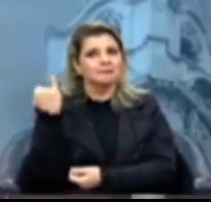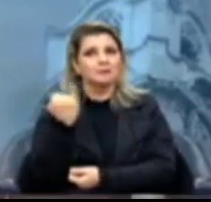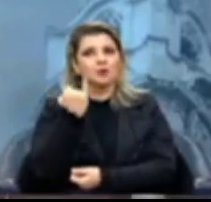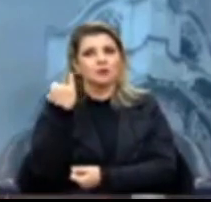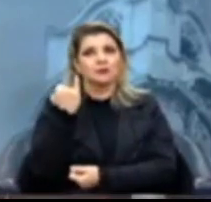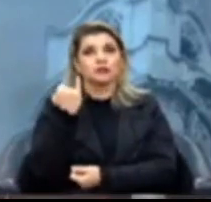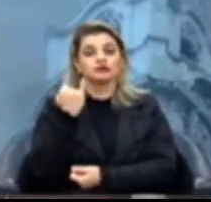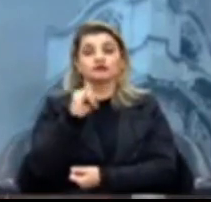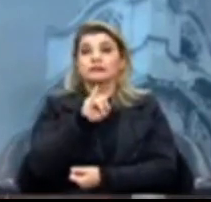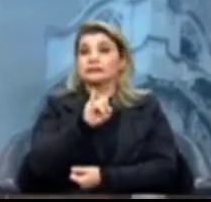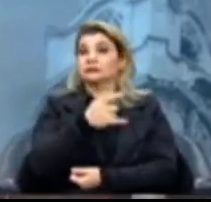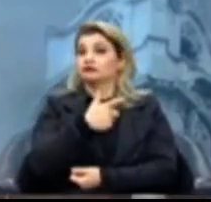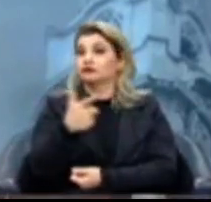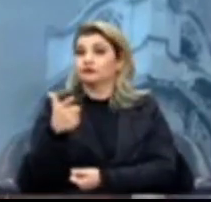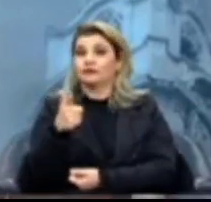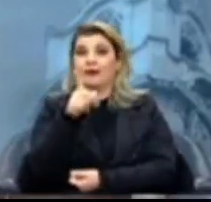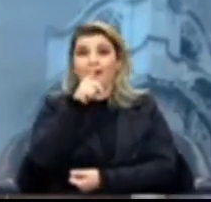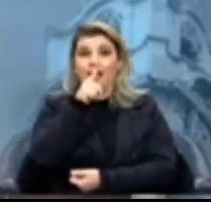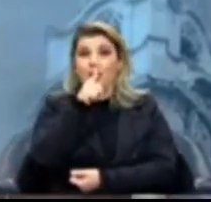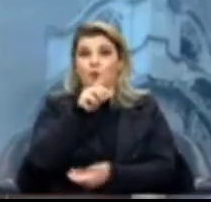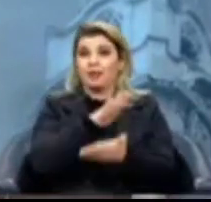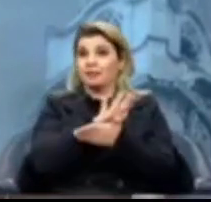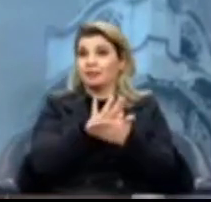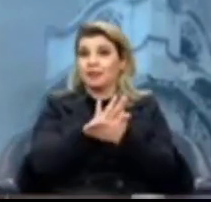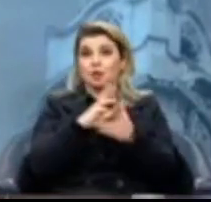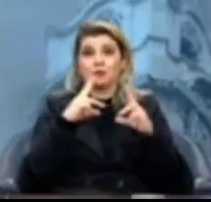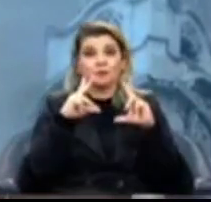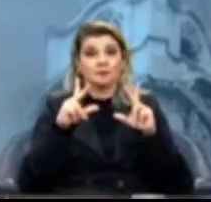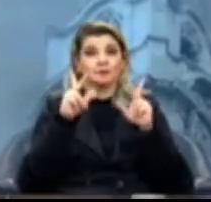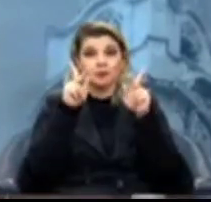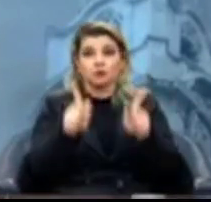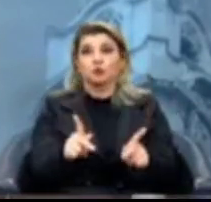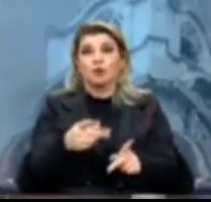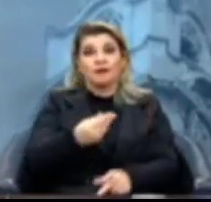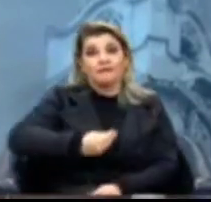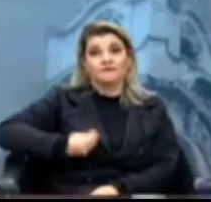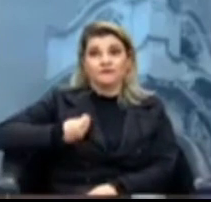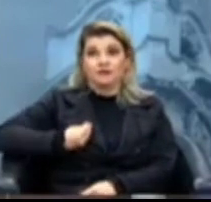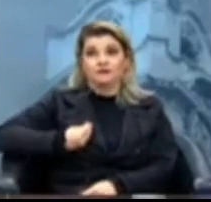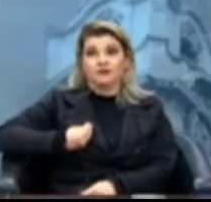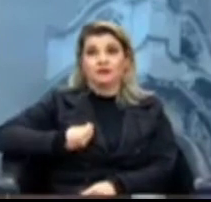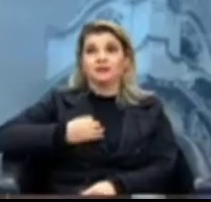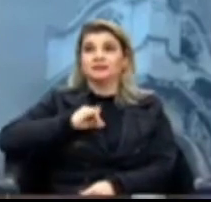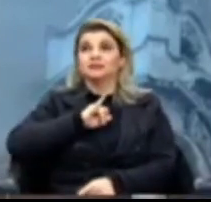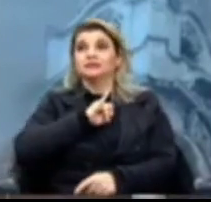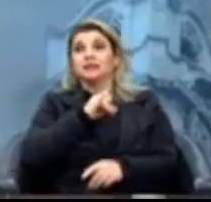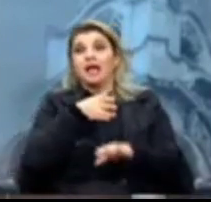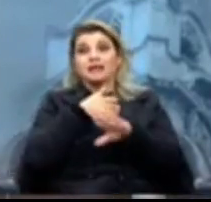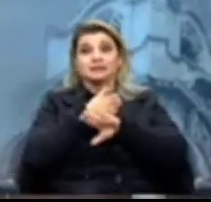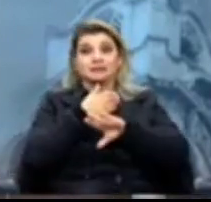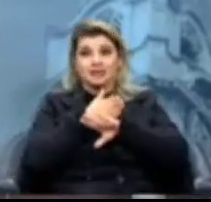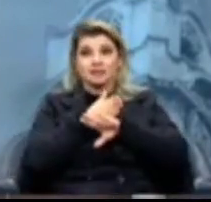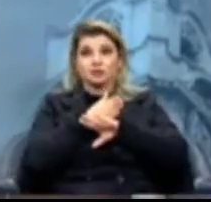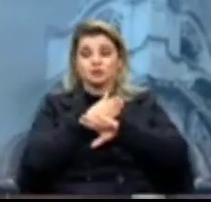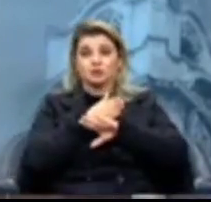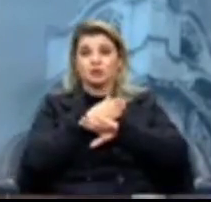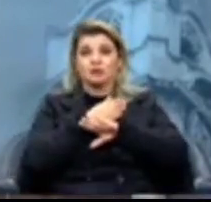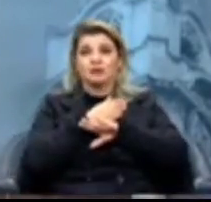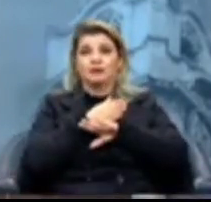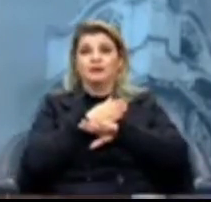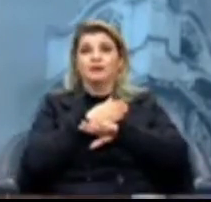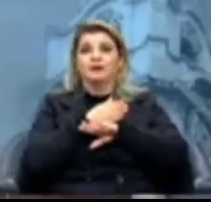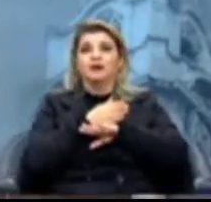água, nenhum ser humano sobrevive. Sem acesso ao saneamento básico, teremos diversas doenças.